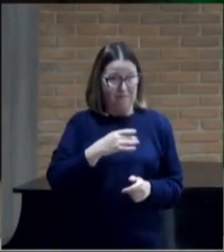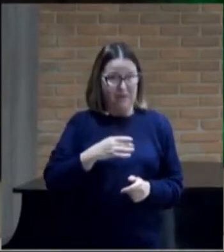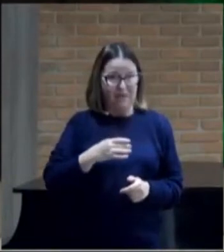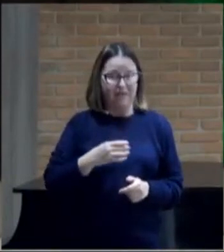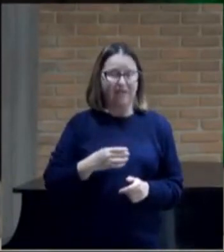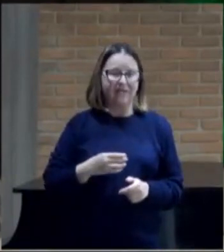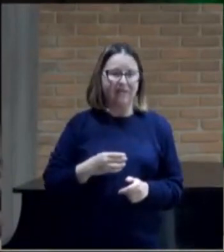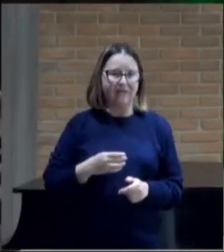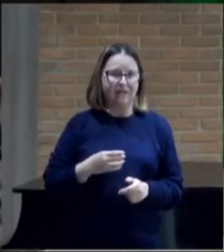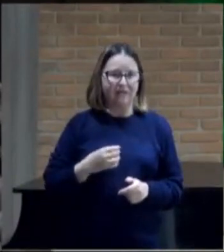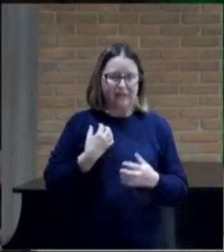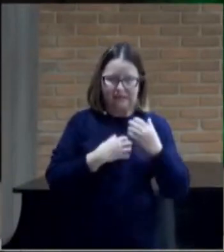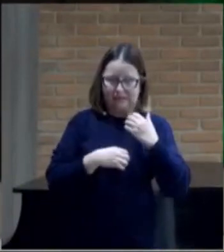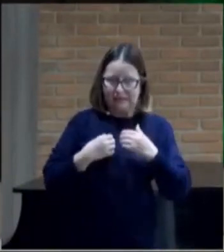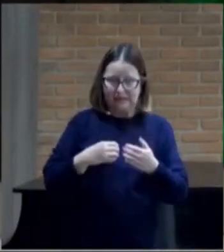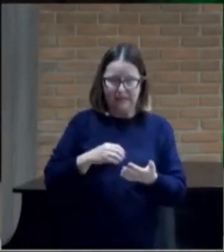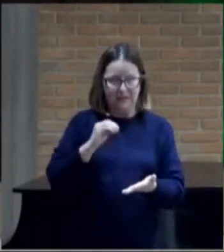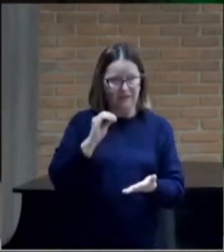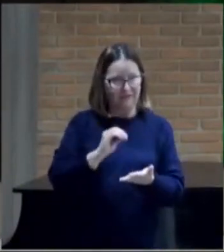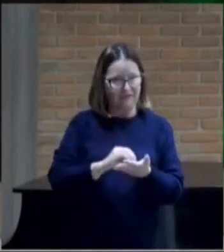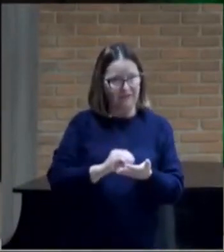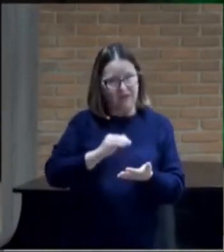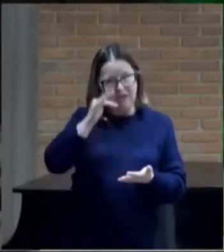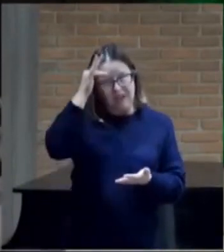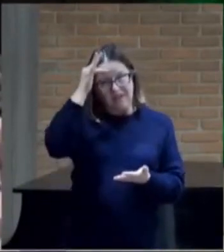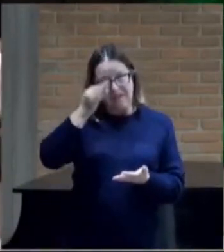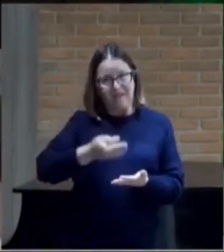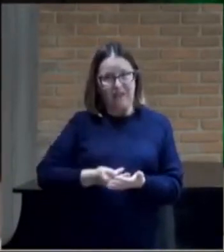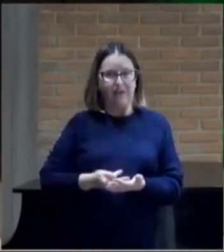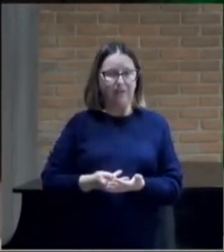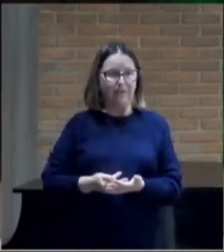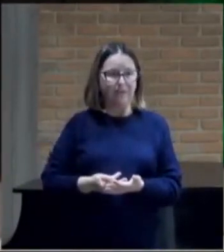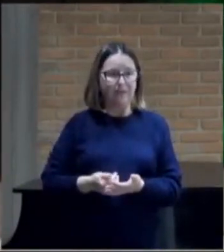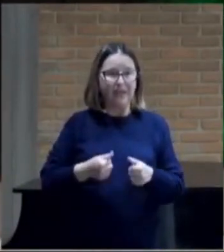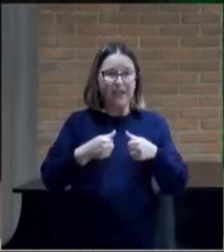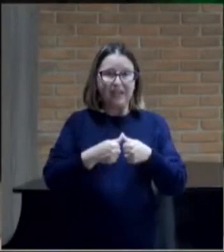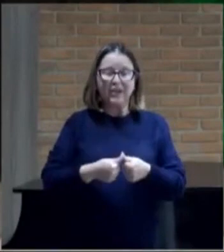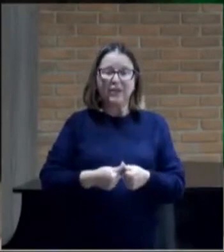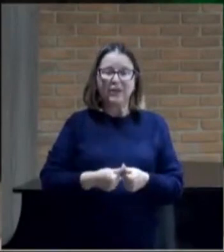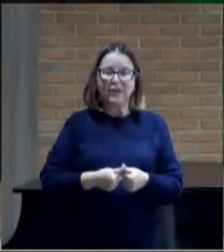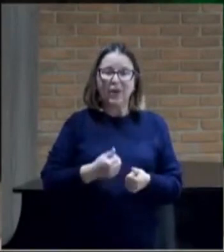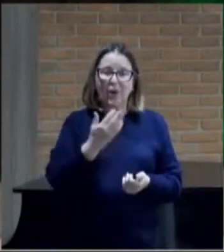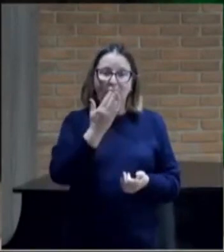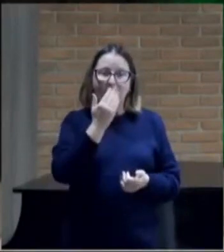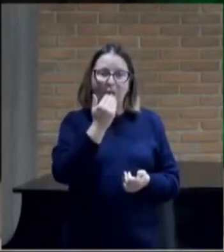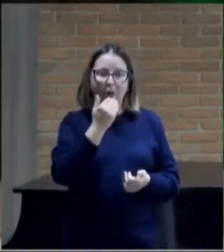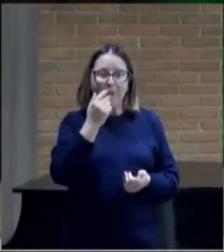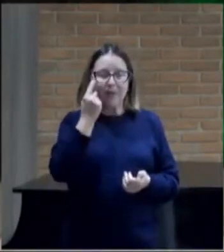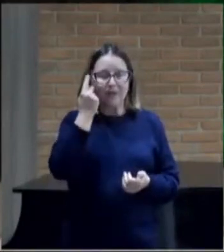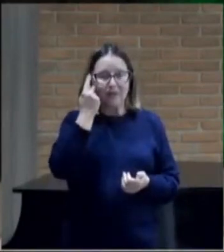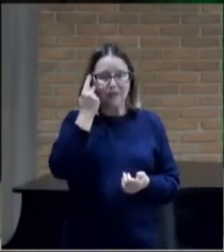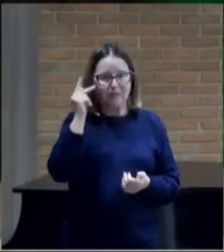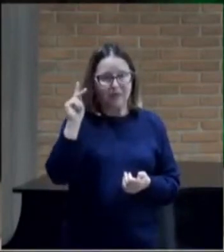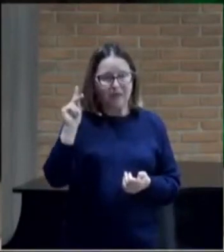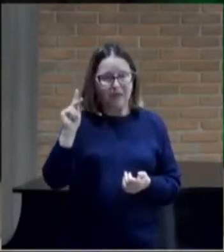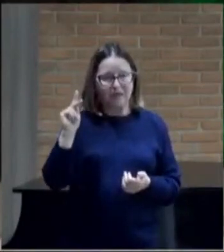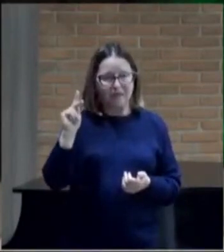com falta de fé. Isto é alimento para